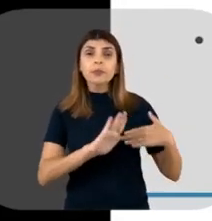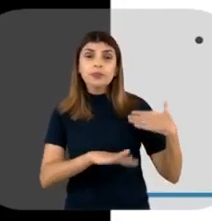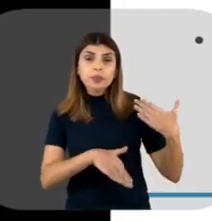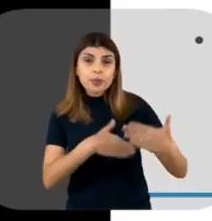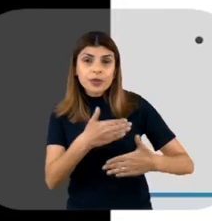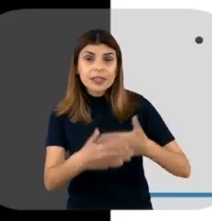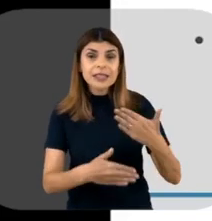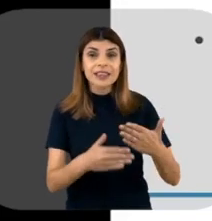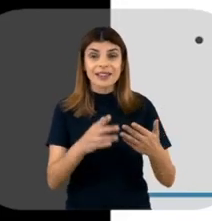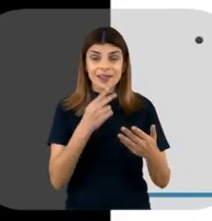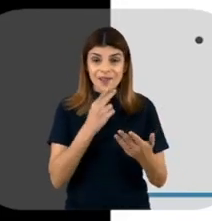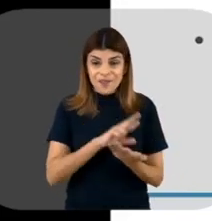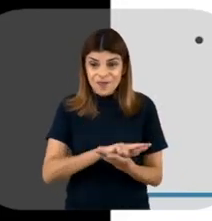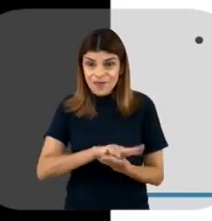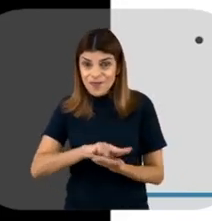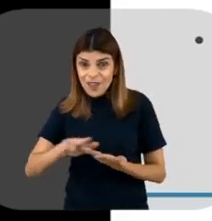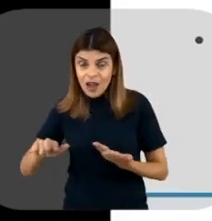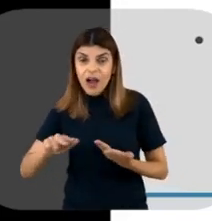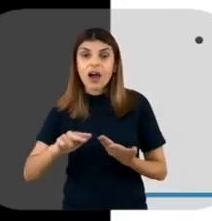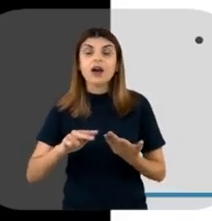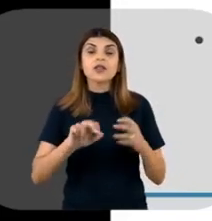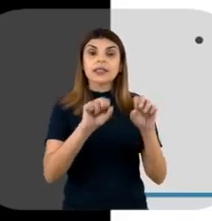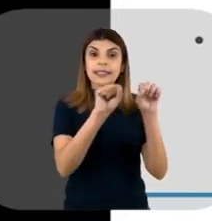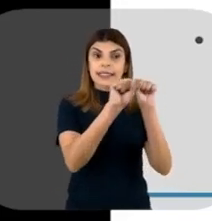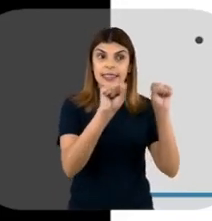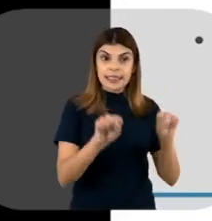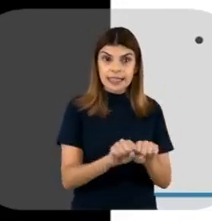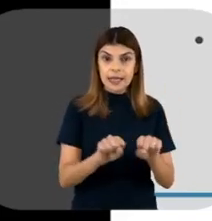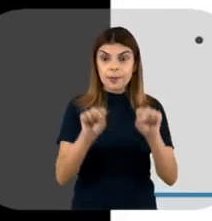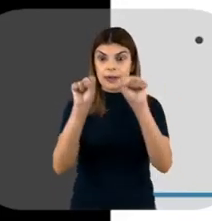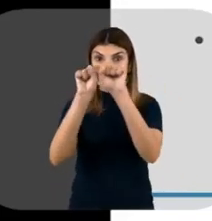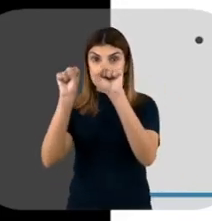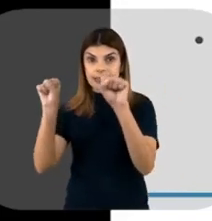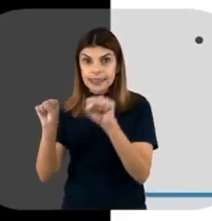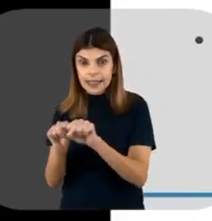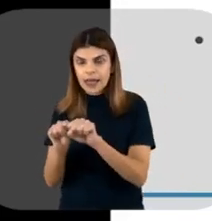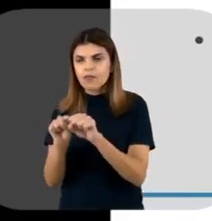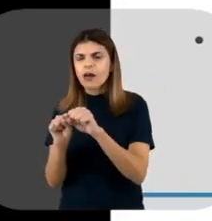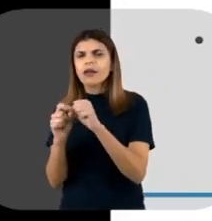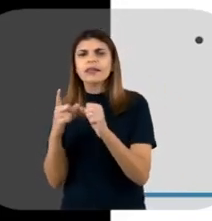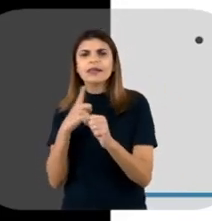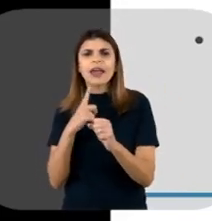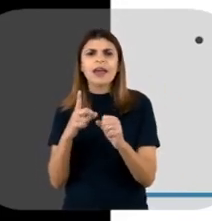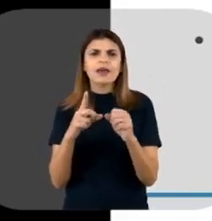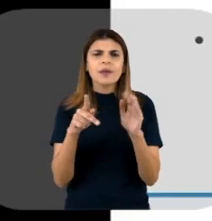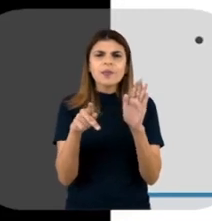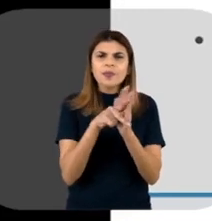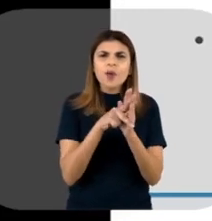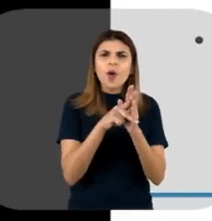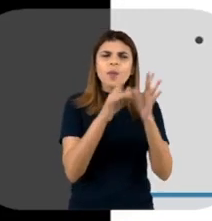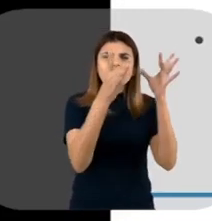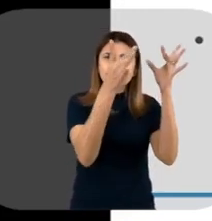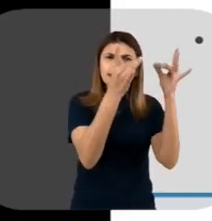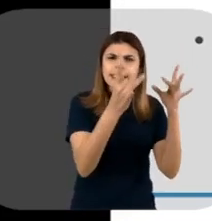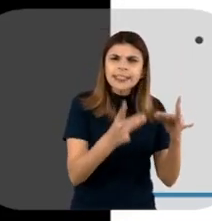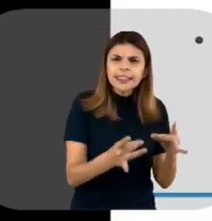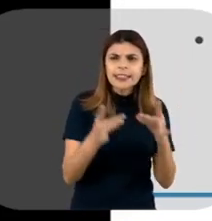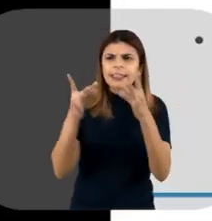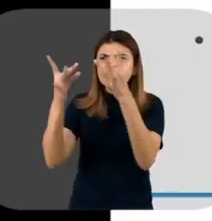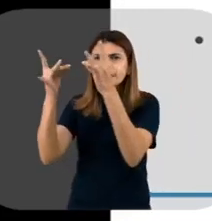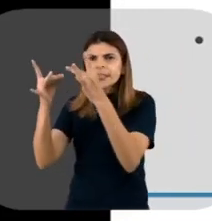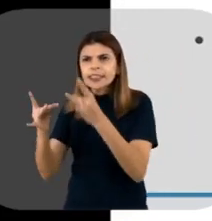E como são vários sistemas de expressão, né? A gente vai ter particularidades entre esses sistemas, né?